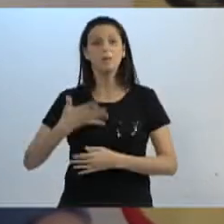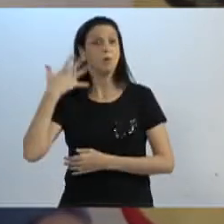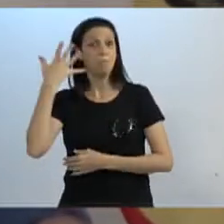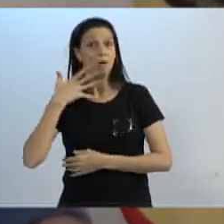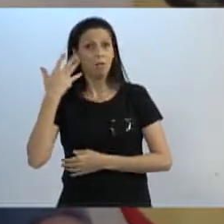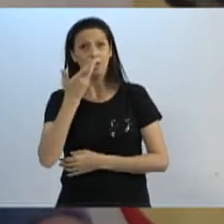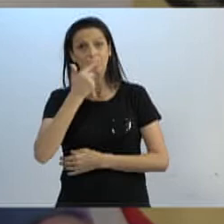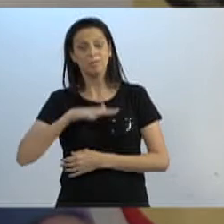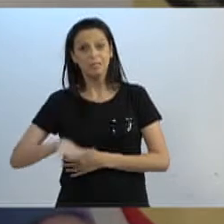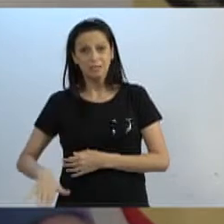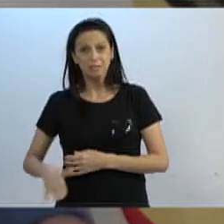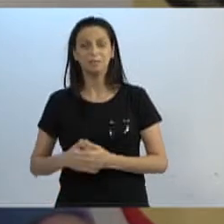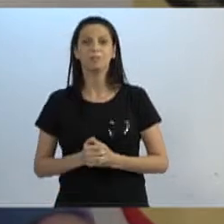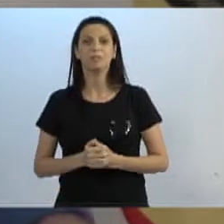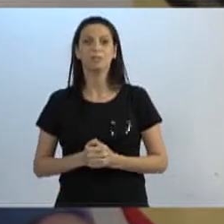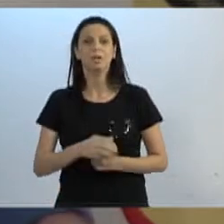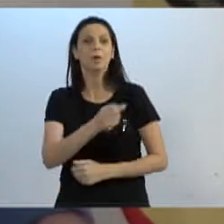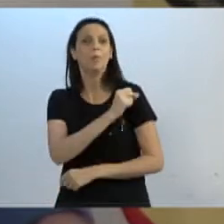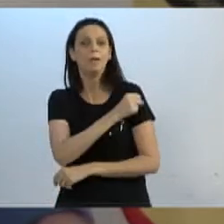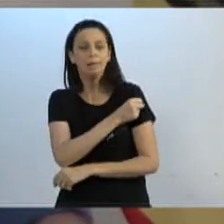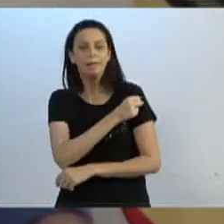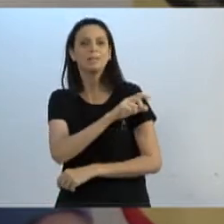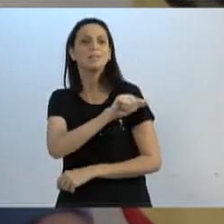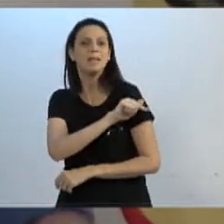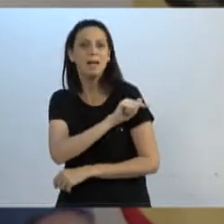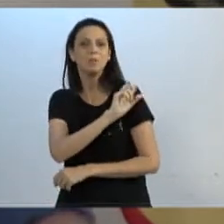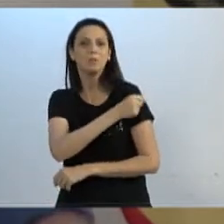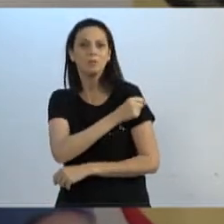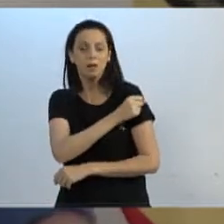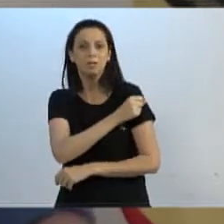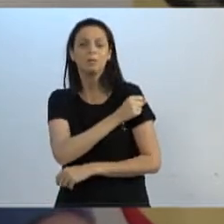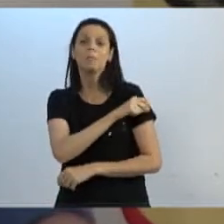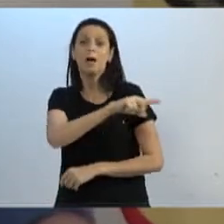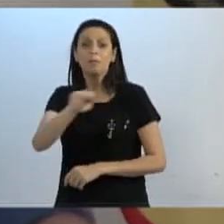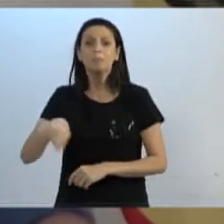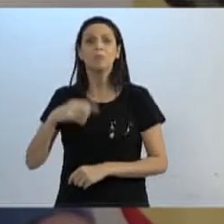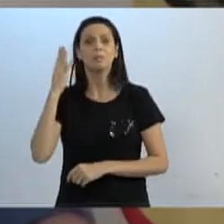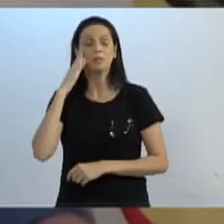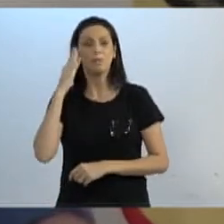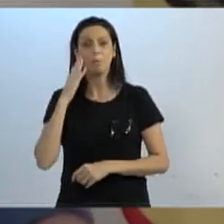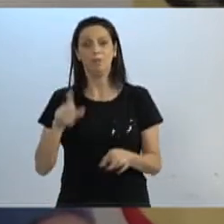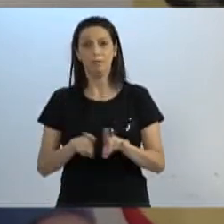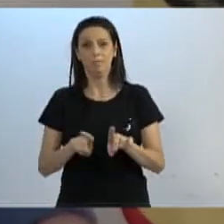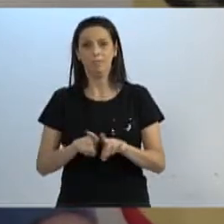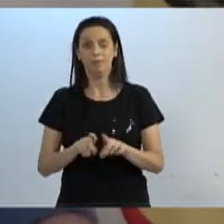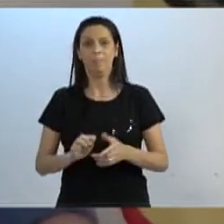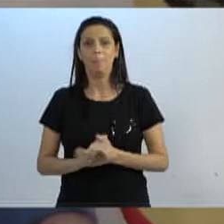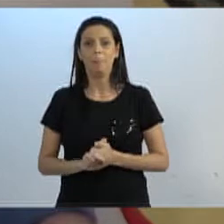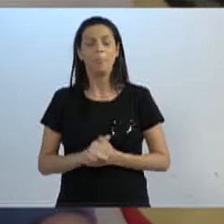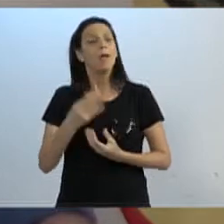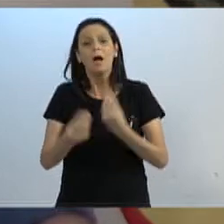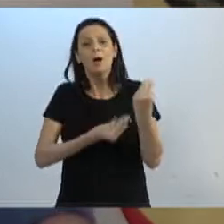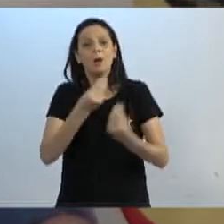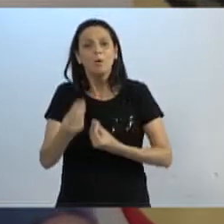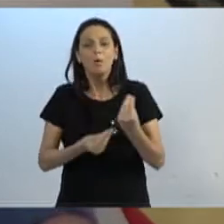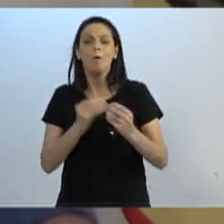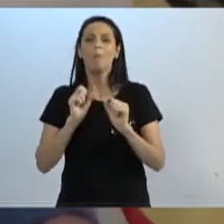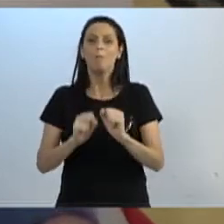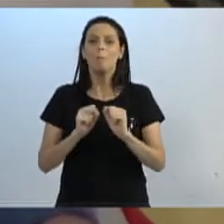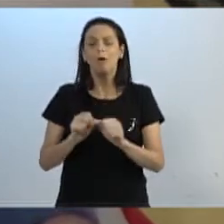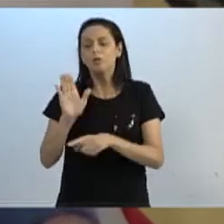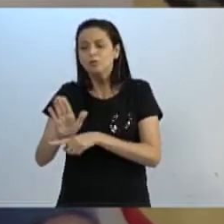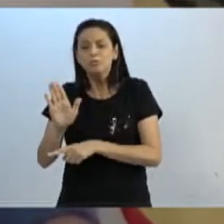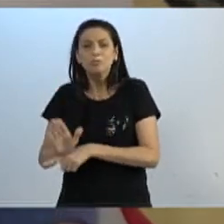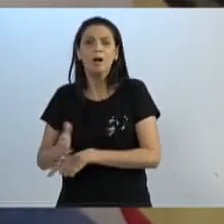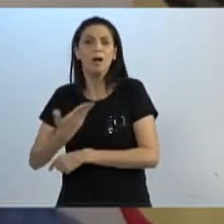àquelas crianças de oitava, sétima, oitava série, para já ter o conhecimento de que forma poder, às vezes, ajudar seu irmãozinho,